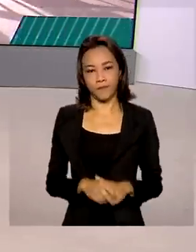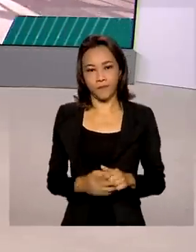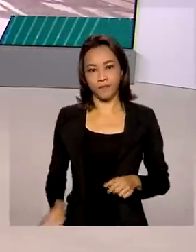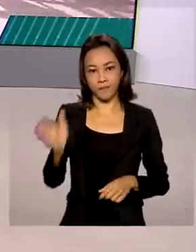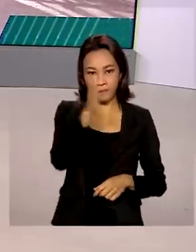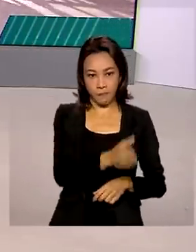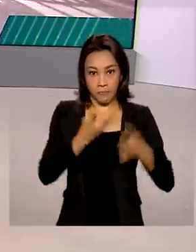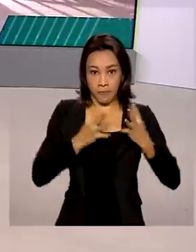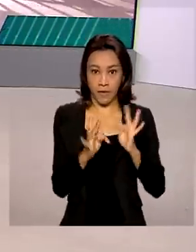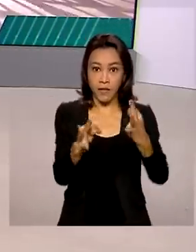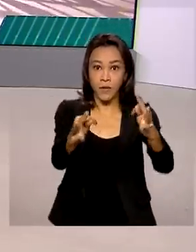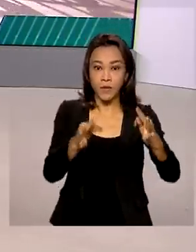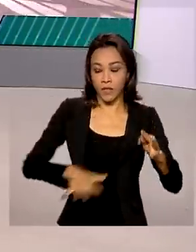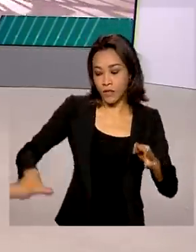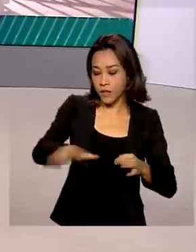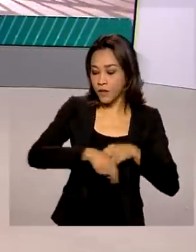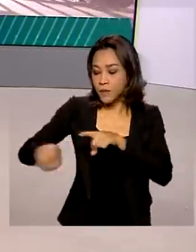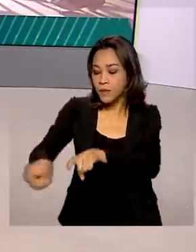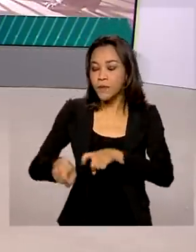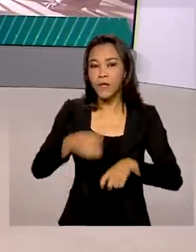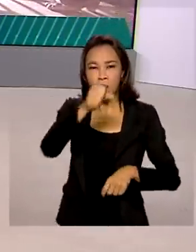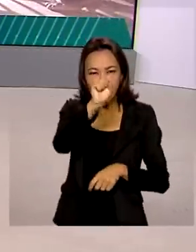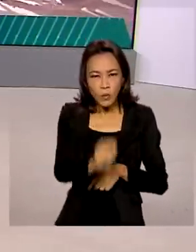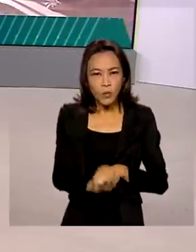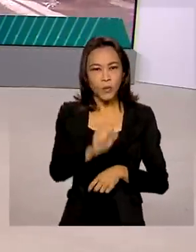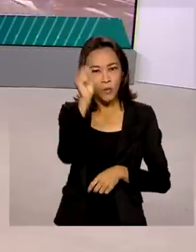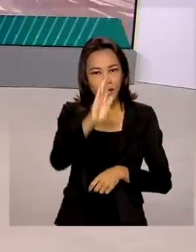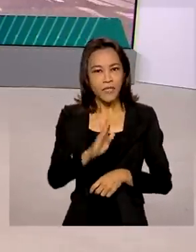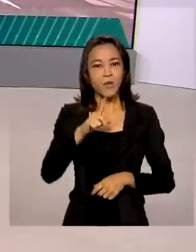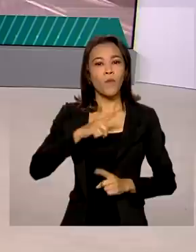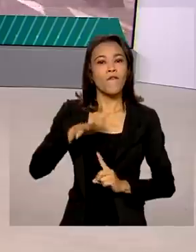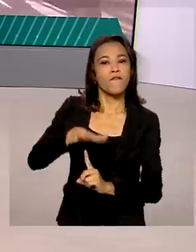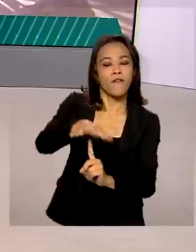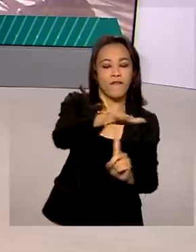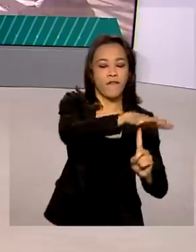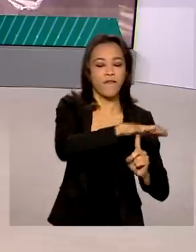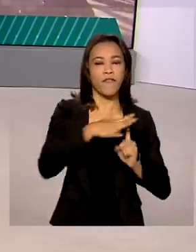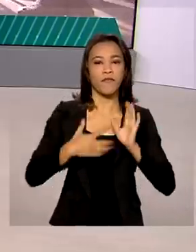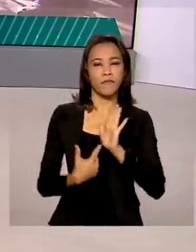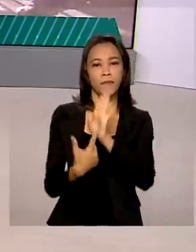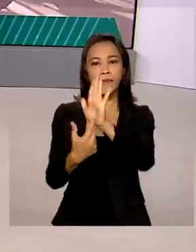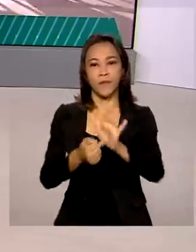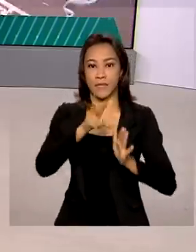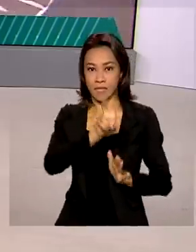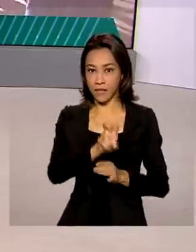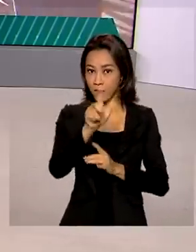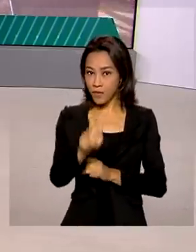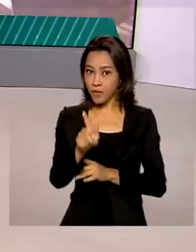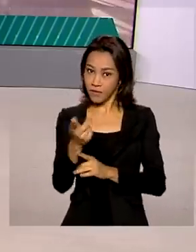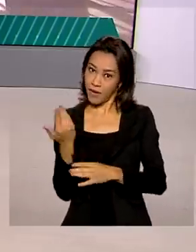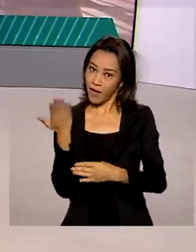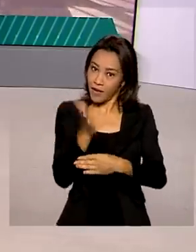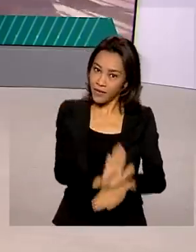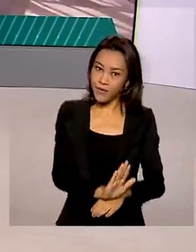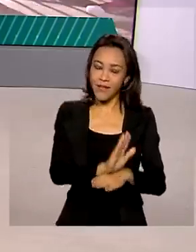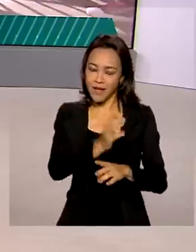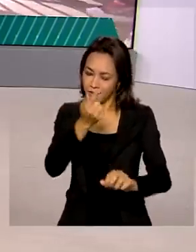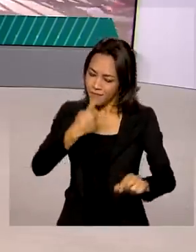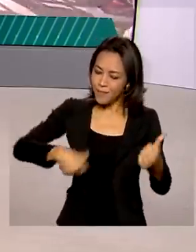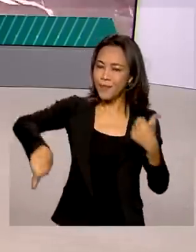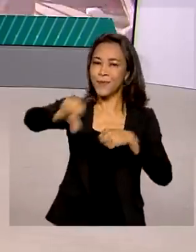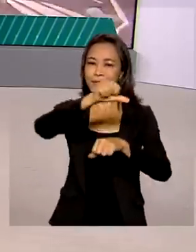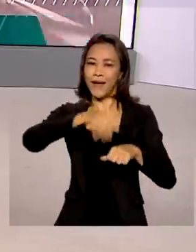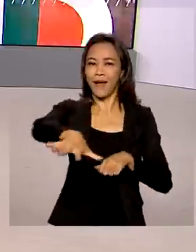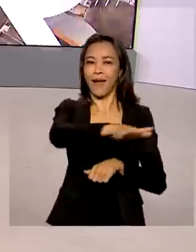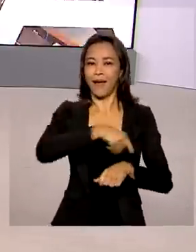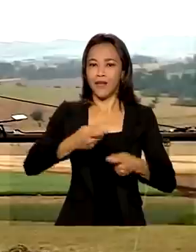Tecnologia no campo. No sul do país, uma feira apresentou a conexão 5G, que promete ajudar a revolucionar ainda mais